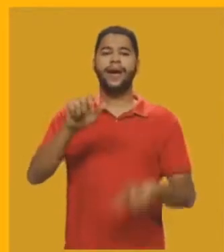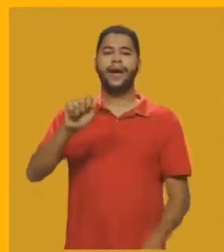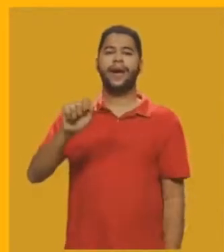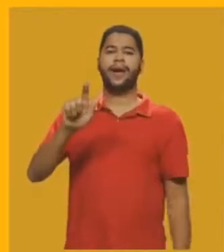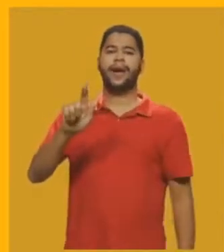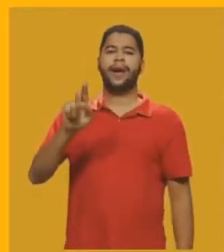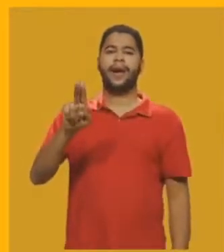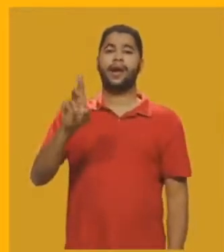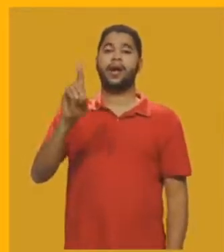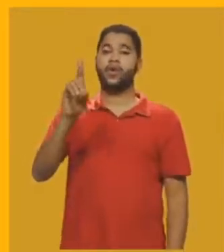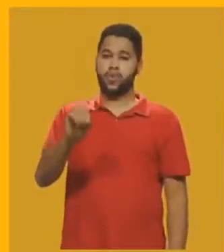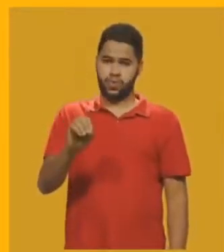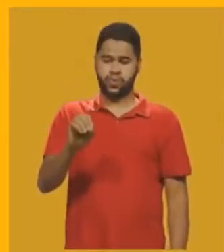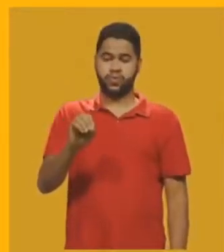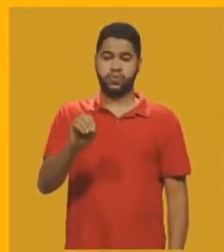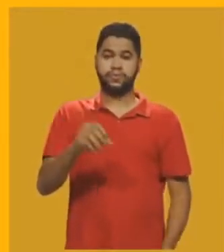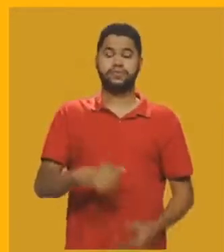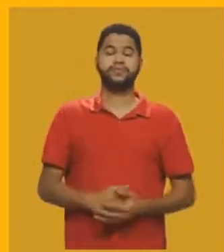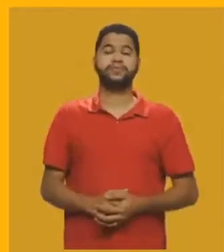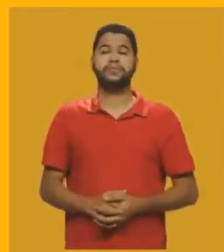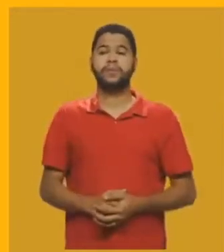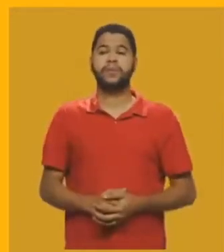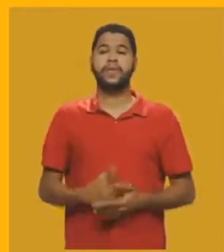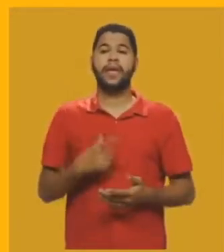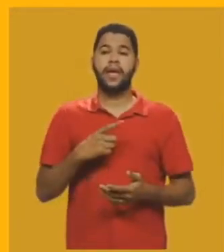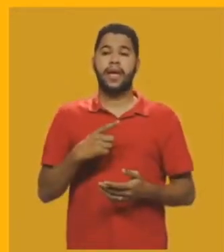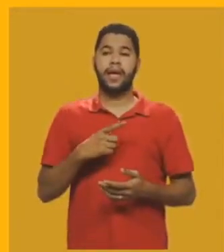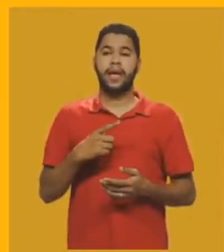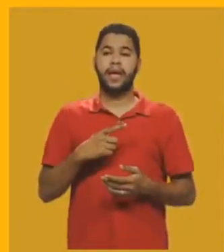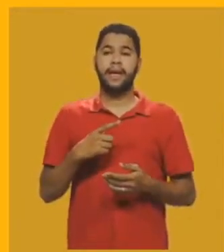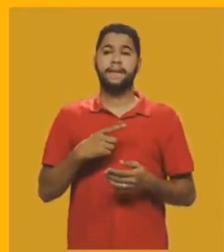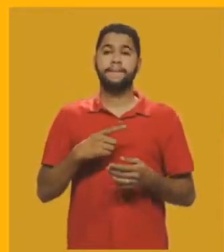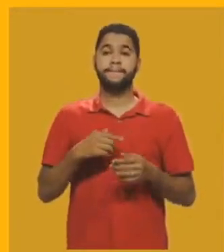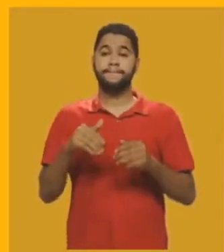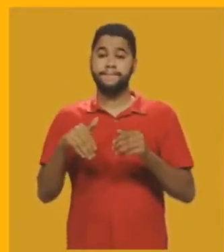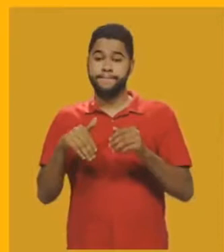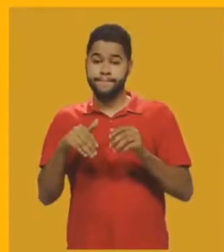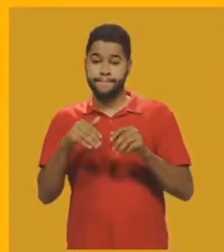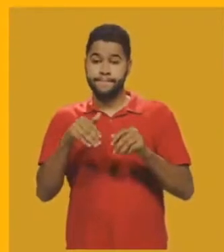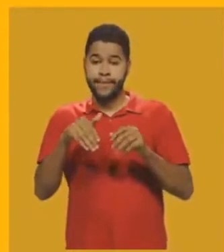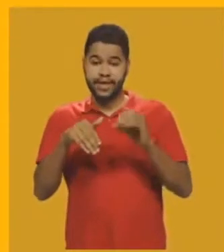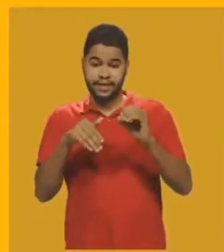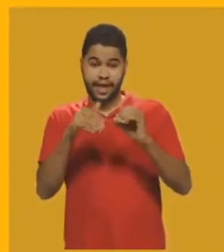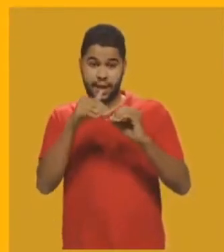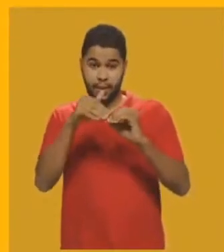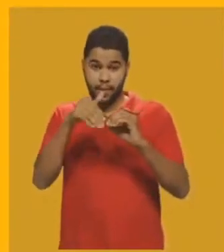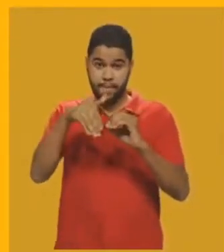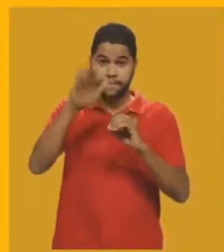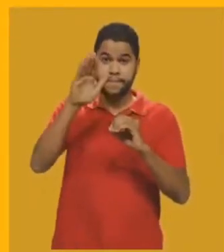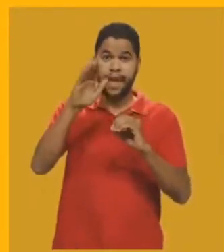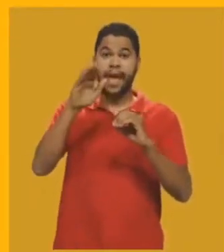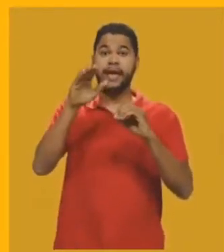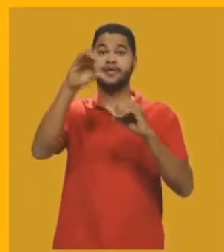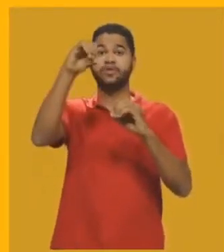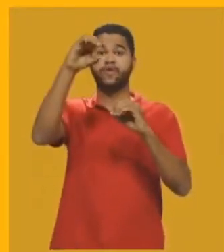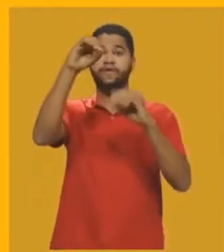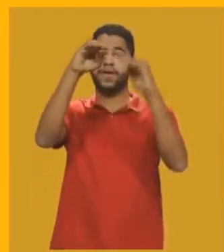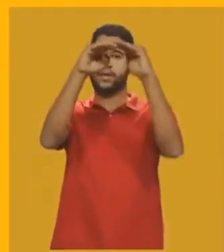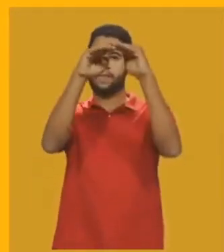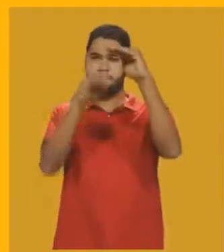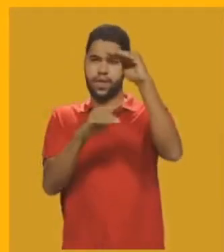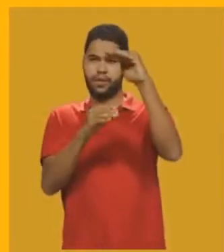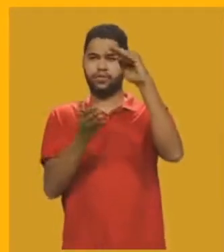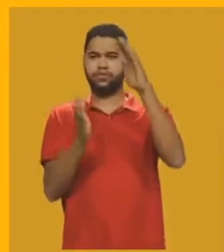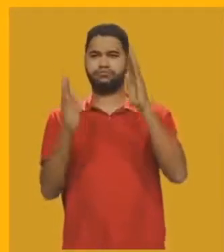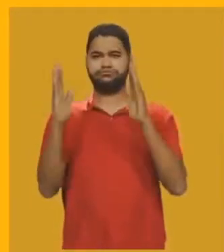os ângulos agudos é maior que 0 grau e menor que 90 graus, né? Então aqui nesse